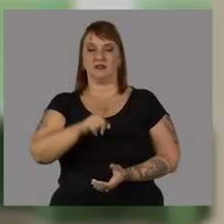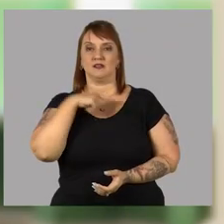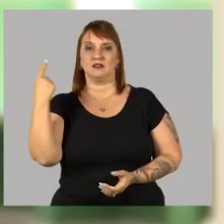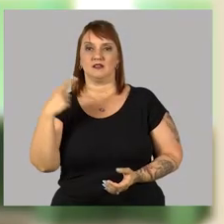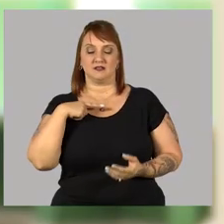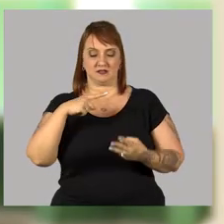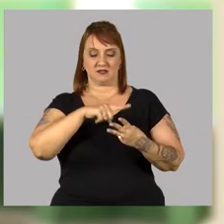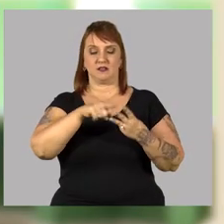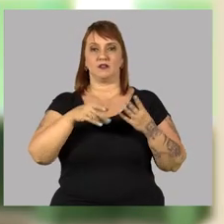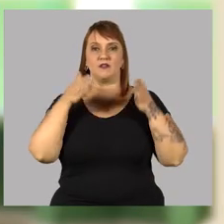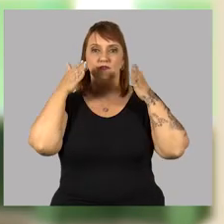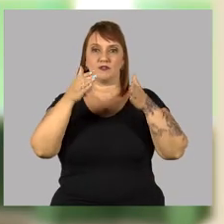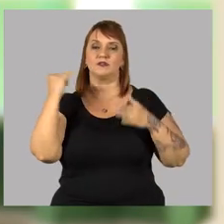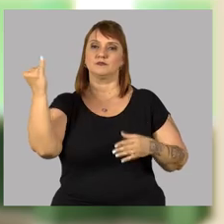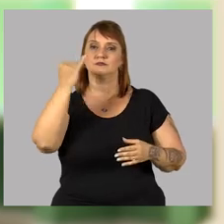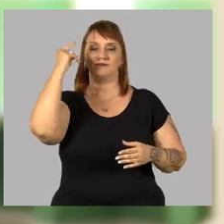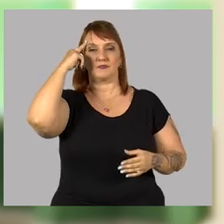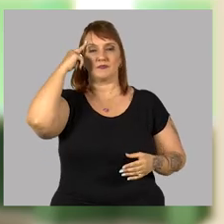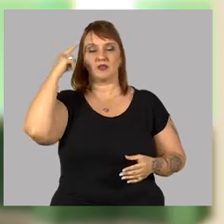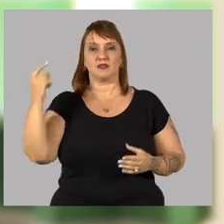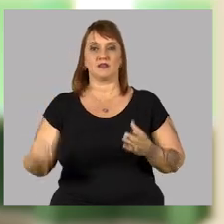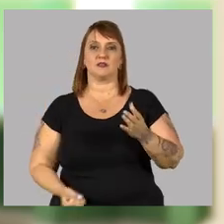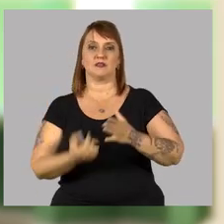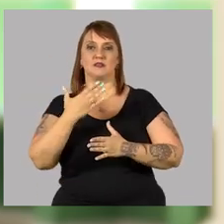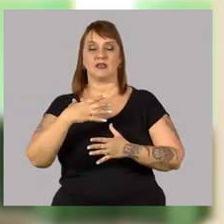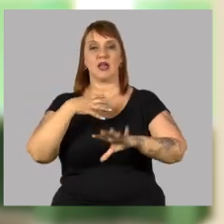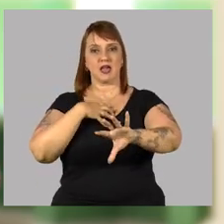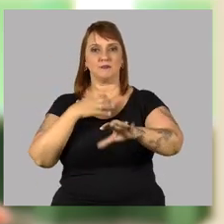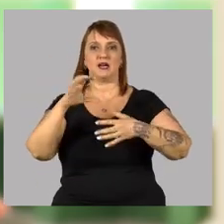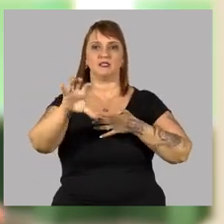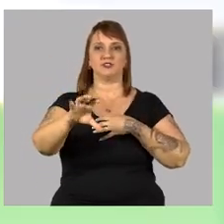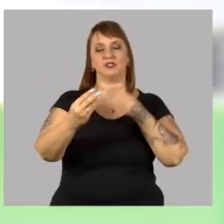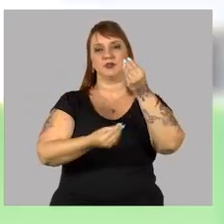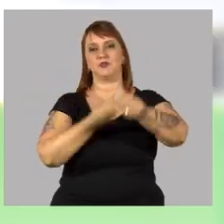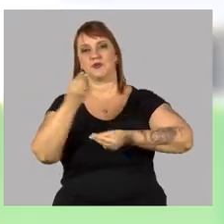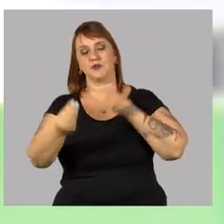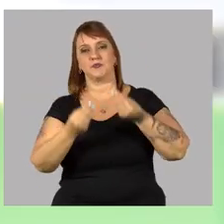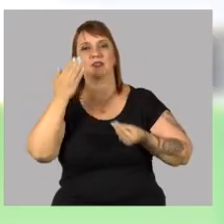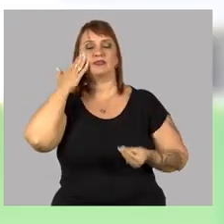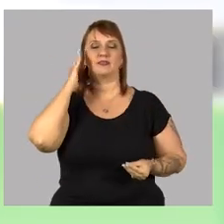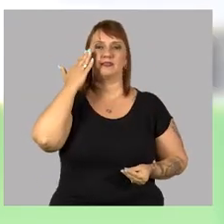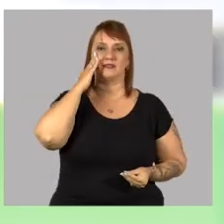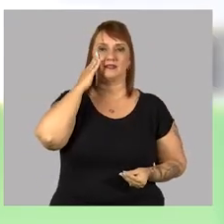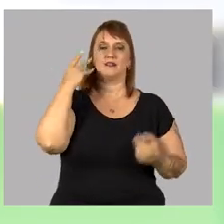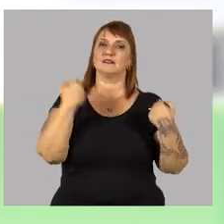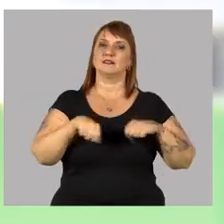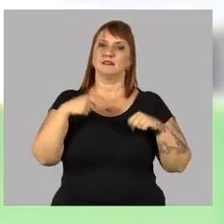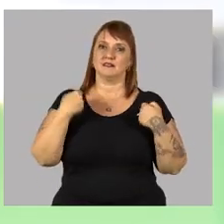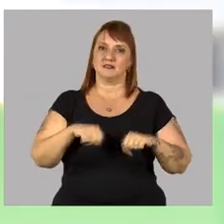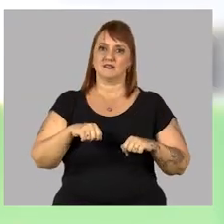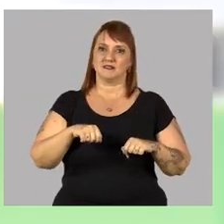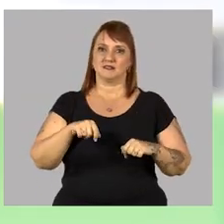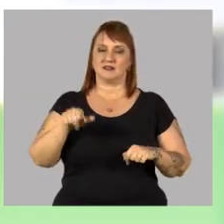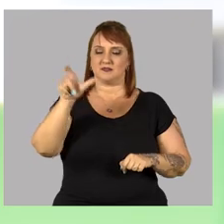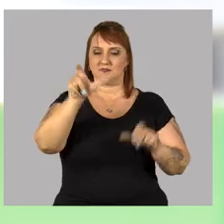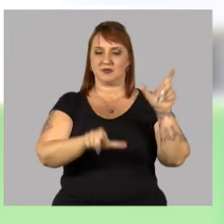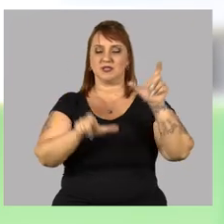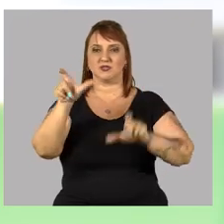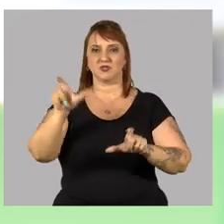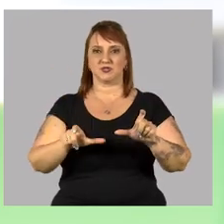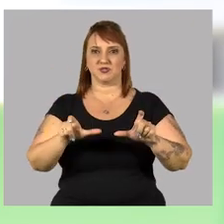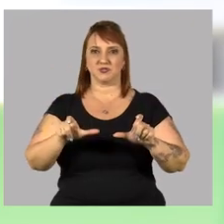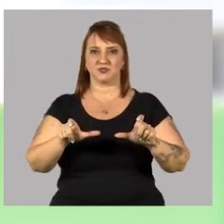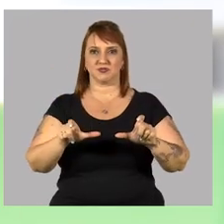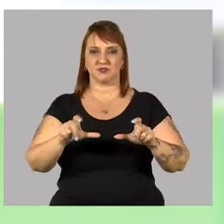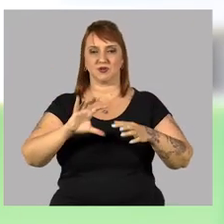A gente tem três focos fundamentais para pensar inovação. O primeiro é empatia, como que você entende as necessidades daquelas